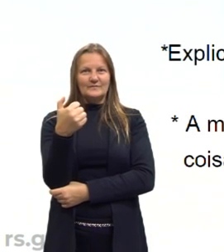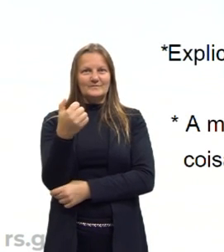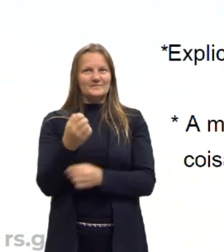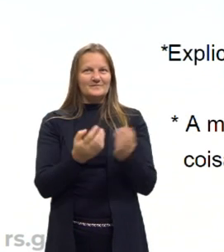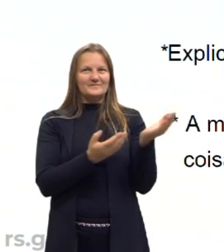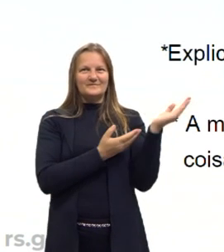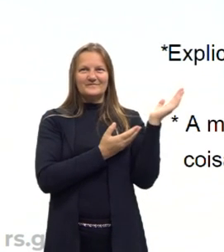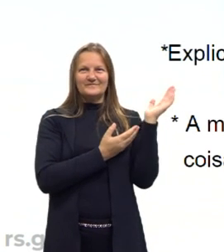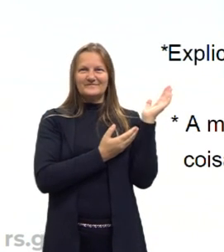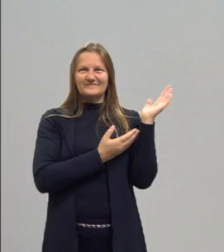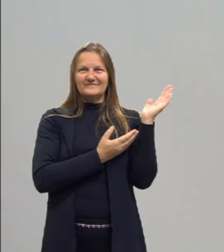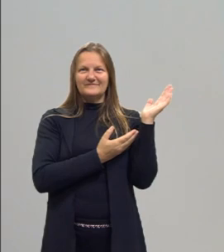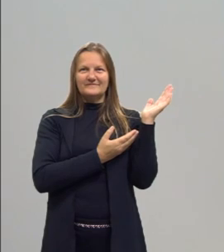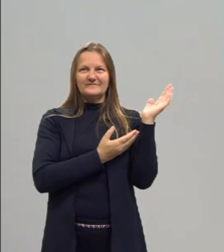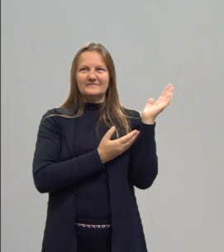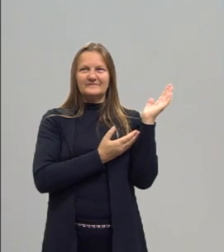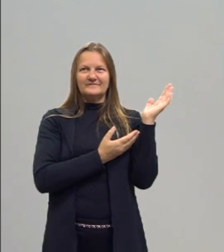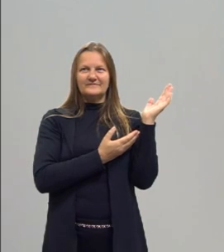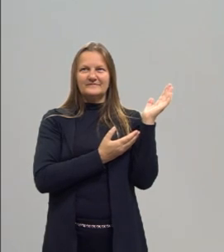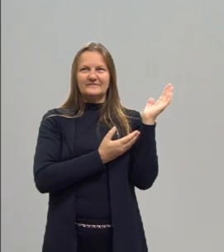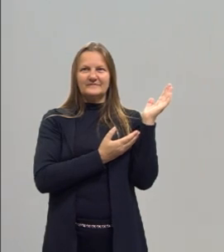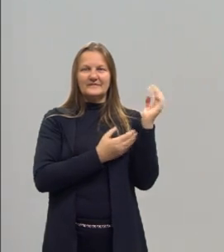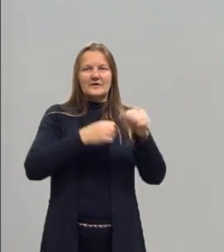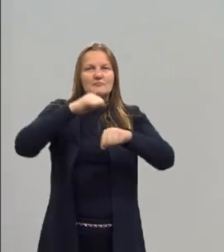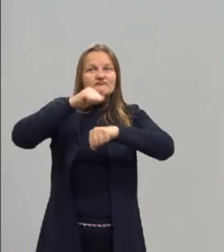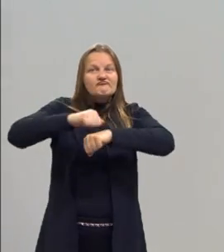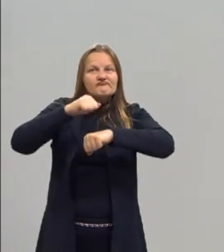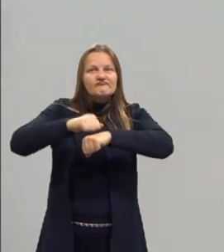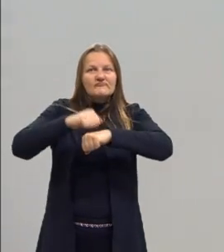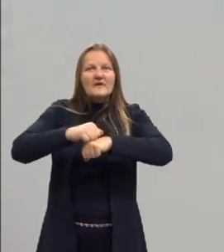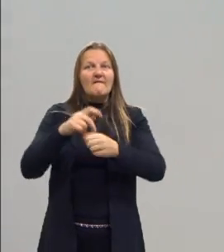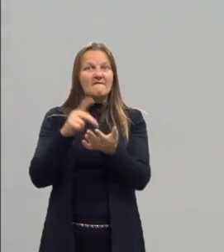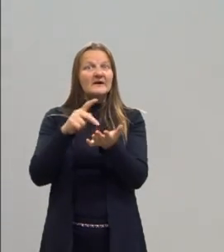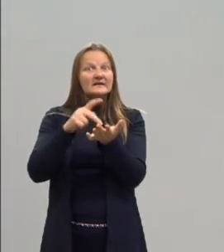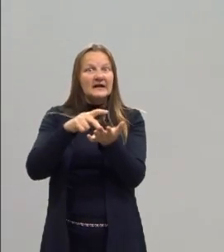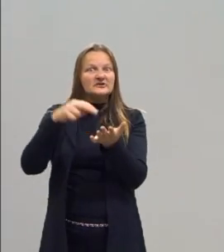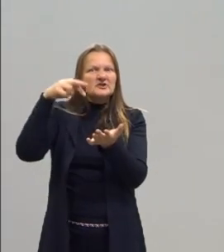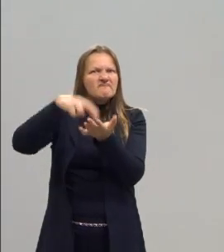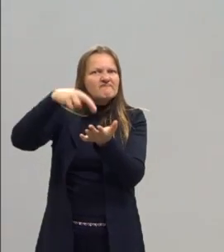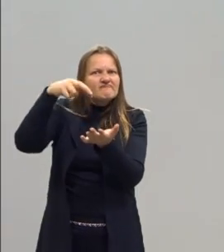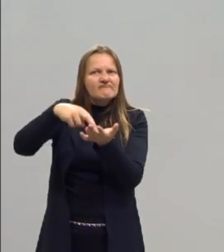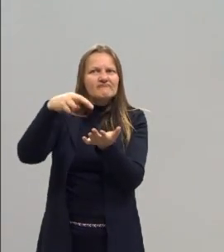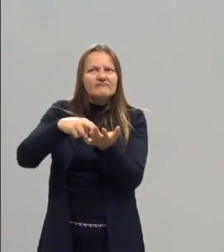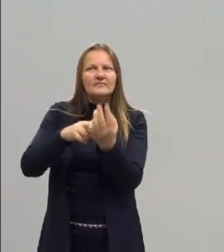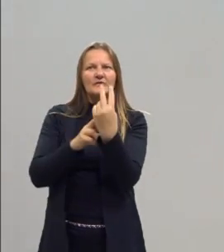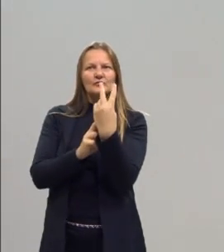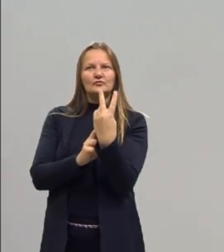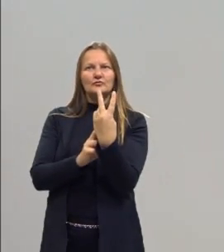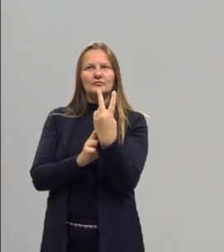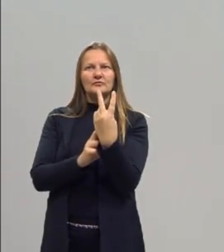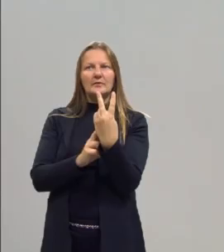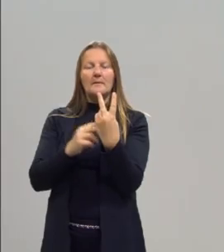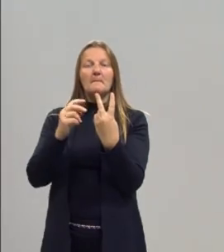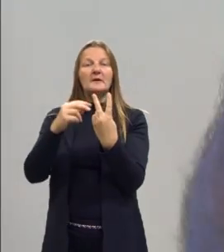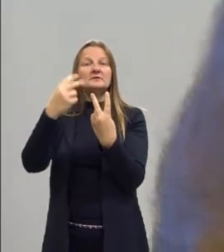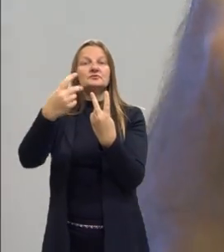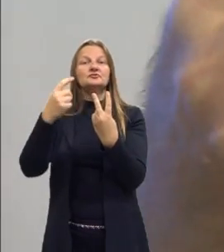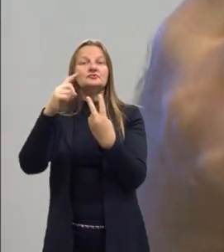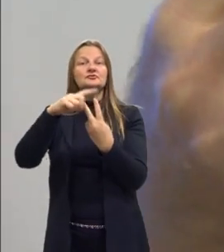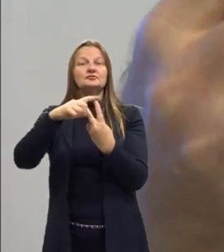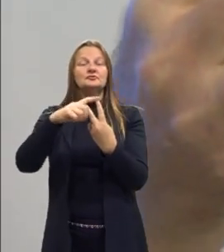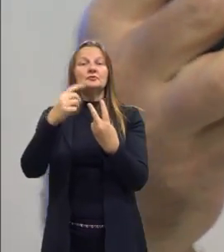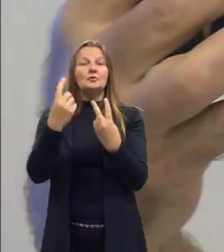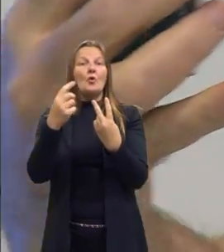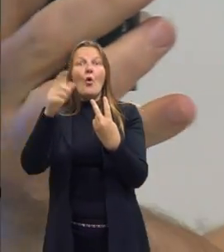Essa é a forma física das canetas, elas estão aqui. Mas a forma dois não está aqui. A forma